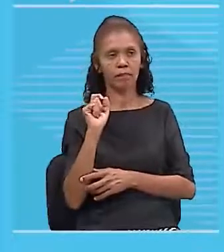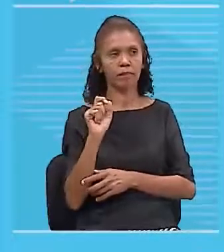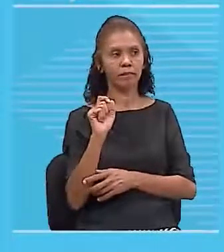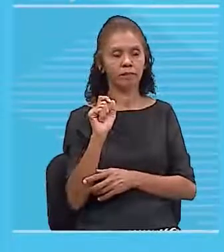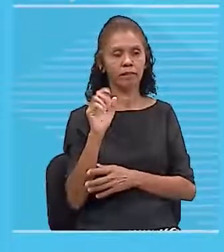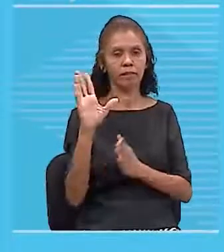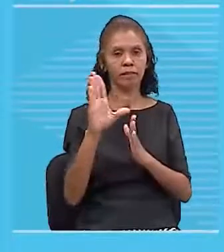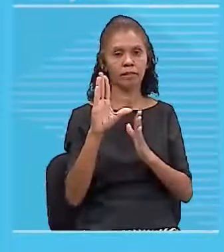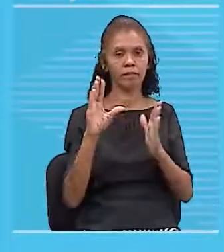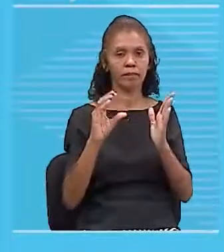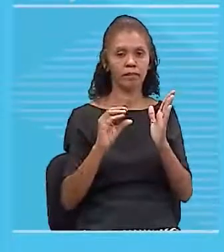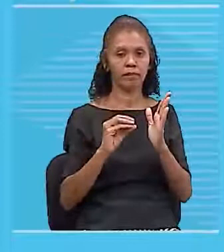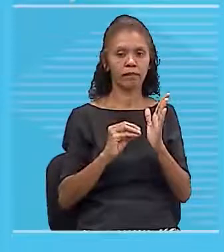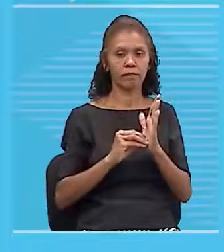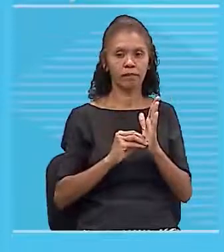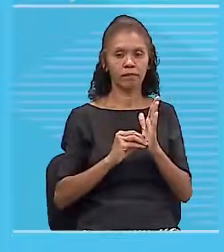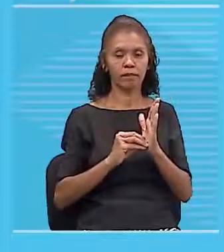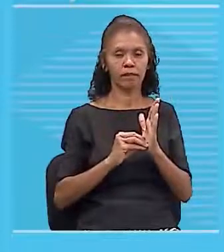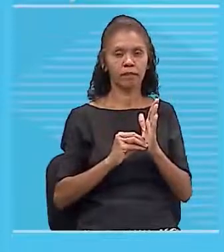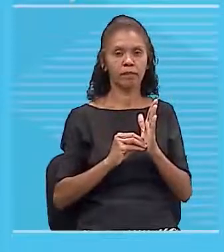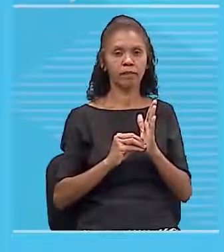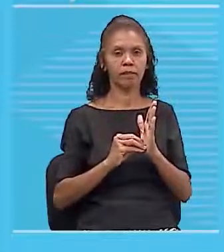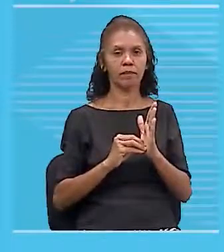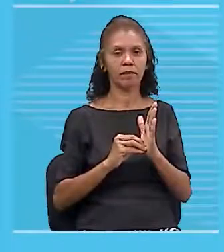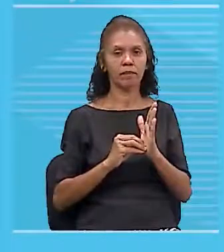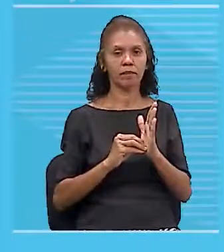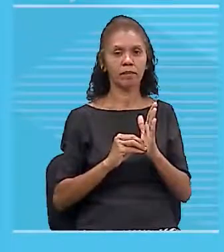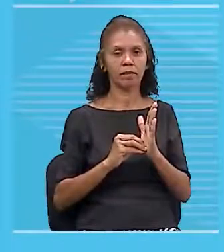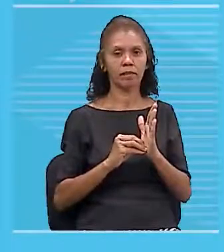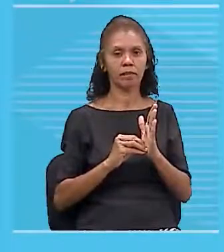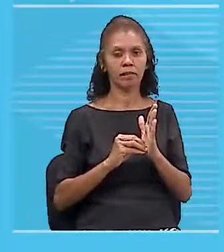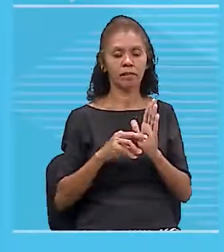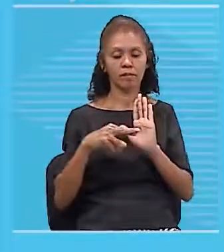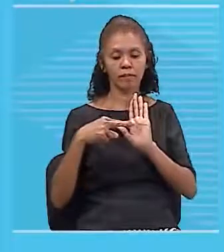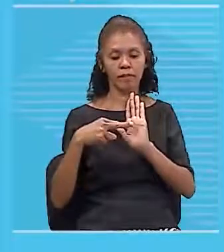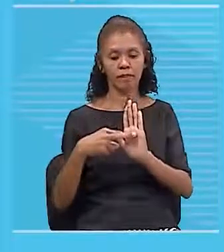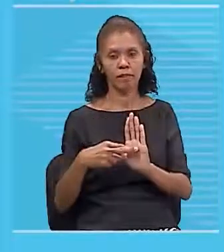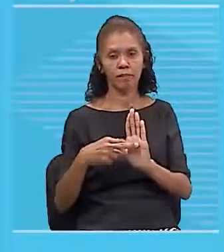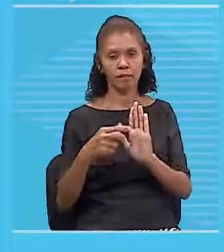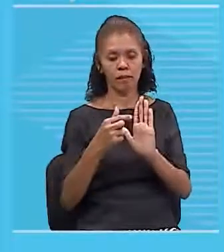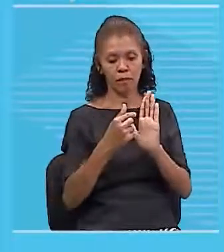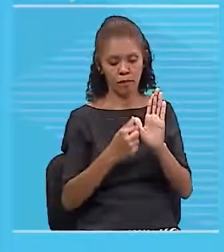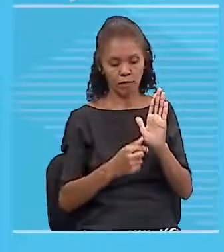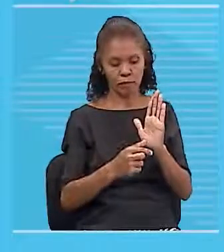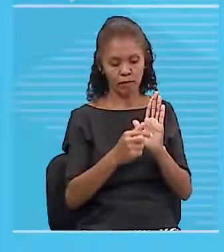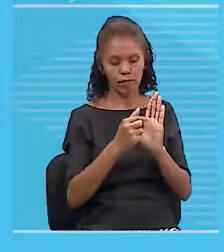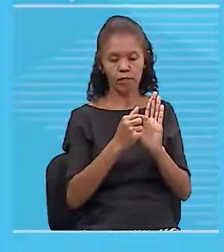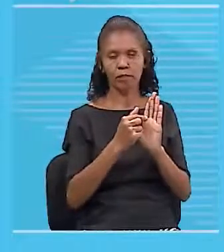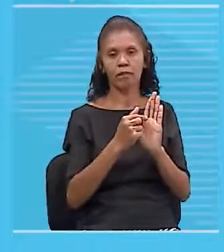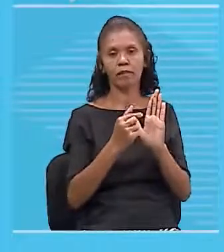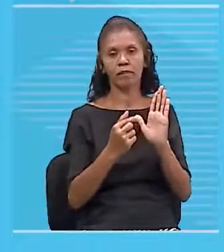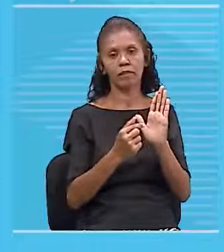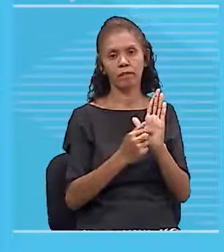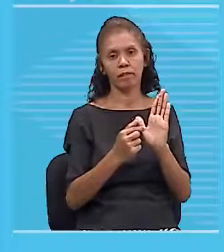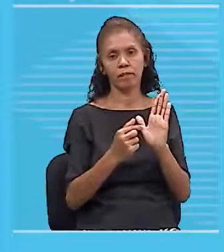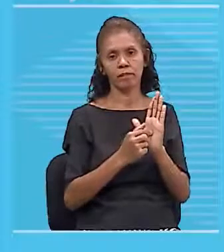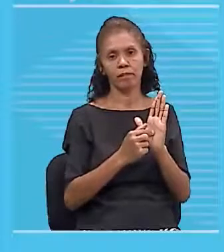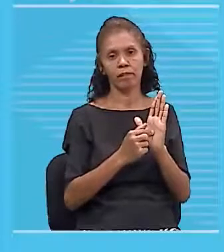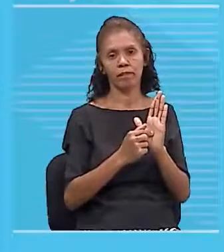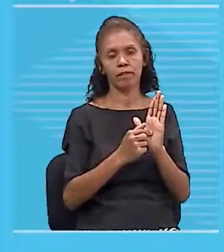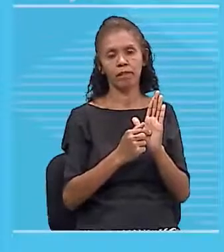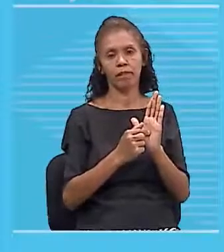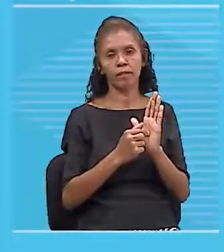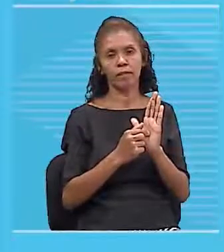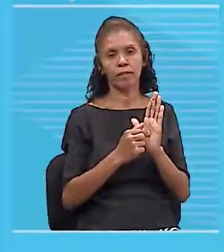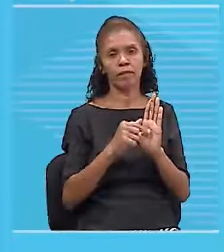conteúdo que tem alguma coisa representada por um círculo com um pontinho no meio,